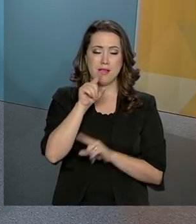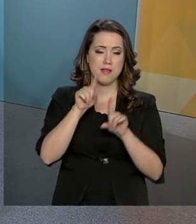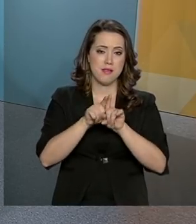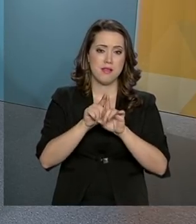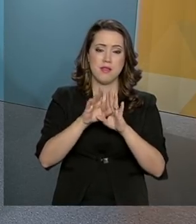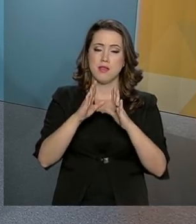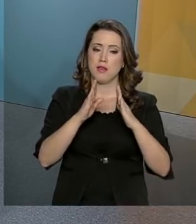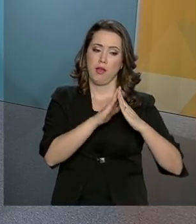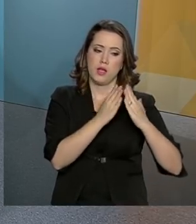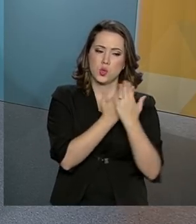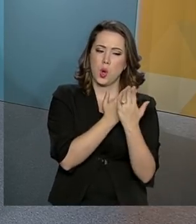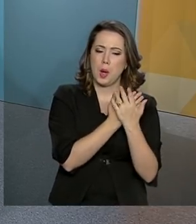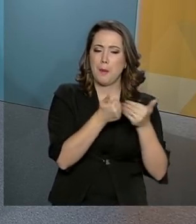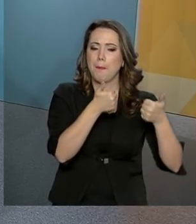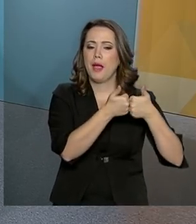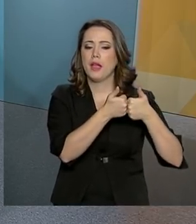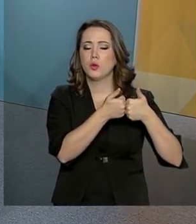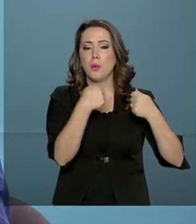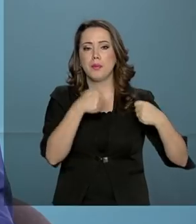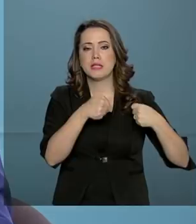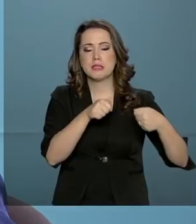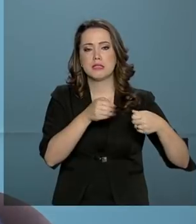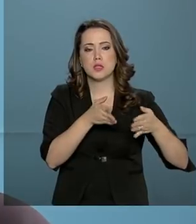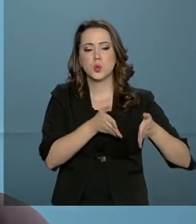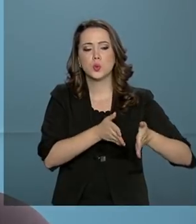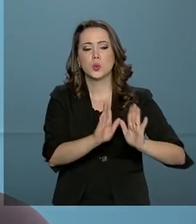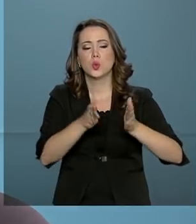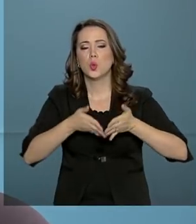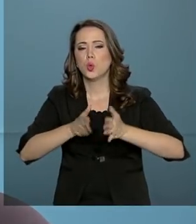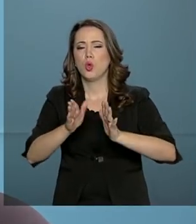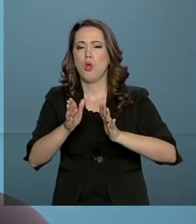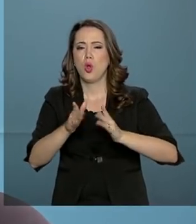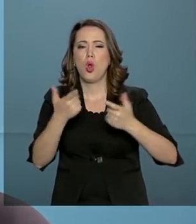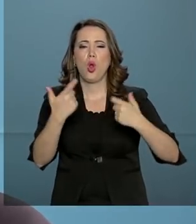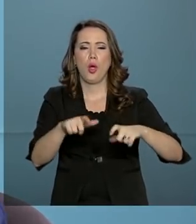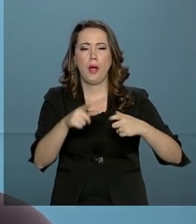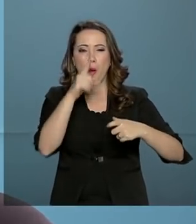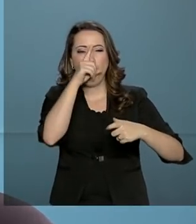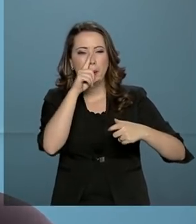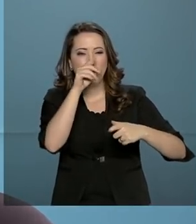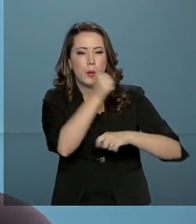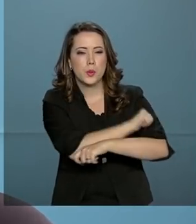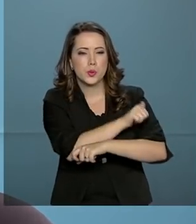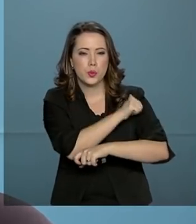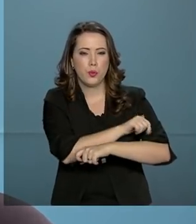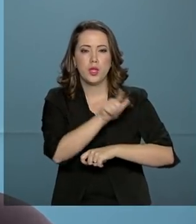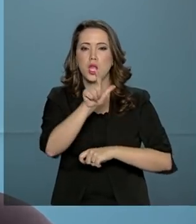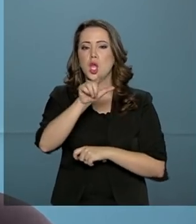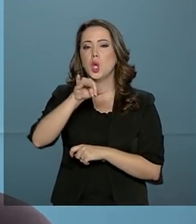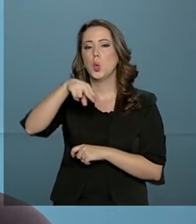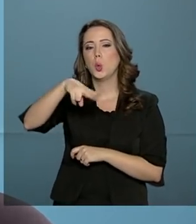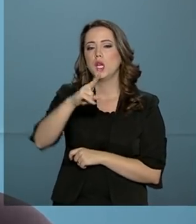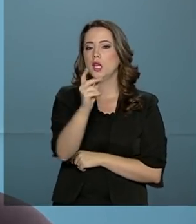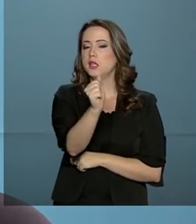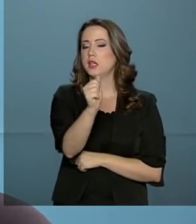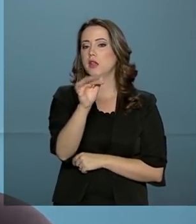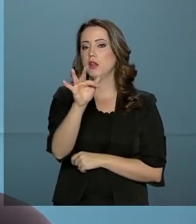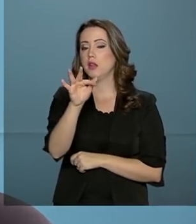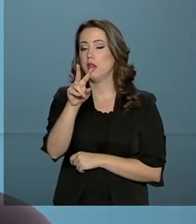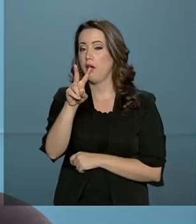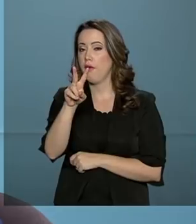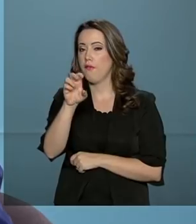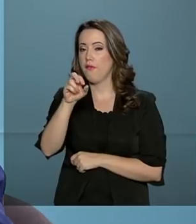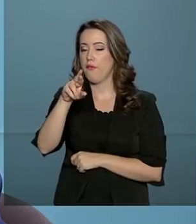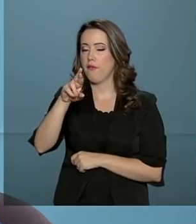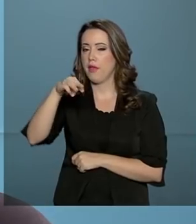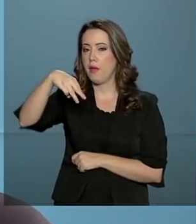sua casa, ela tem que atravessar, por exemplo, a linha vermelha no Rio de Janeiro. Ela tem que sair de casa todo dia, de manhã, com seu filhinho de 4